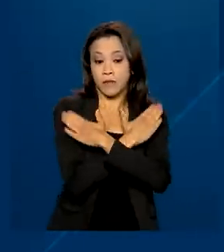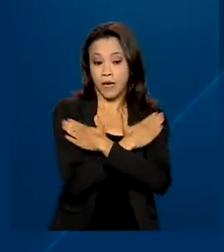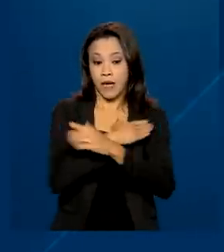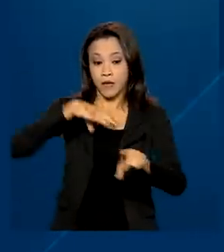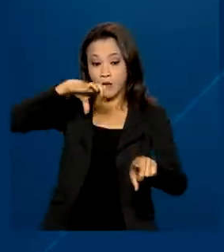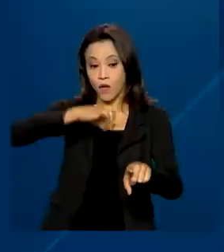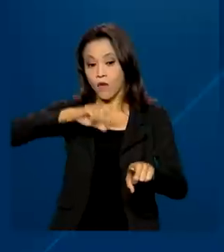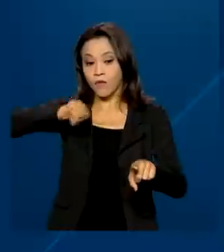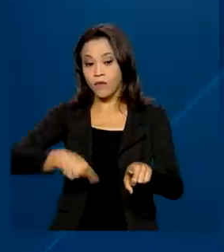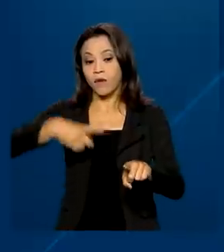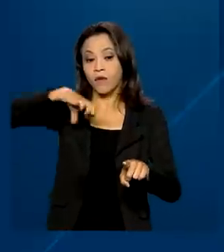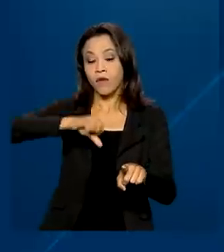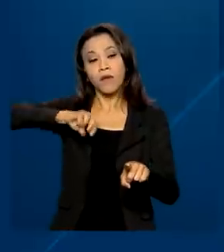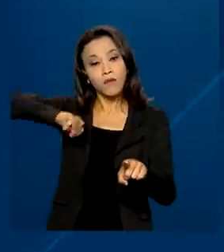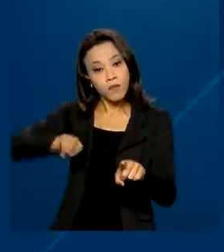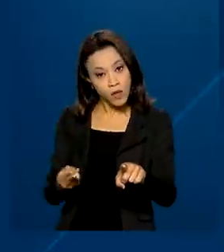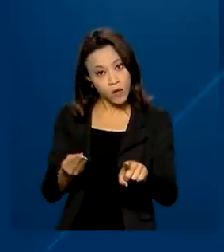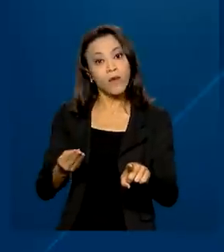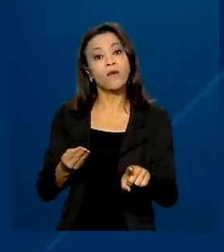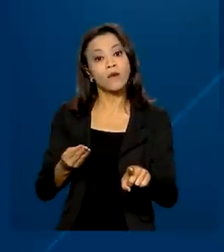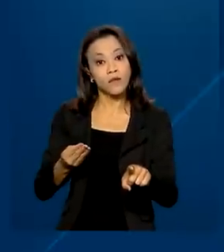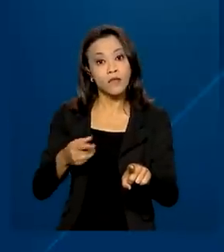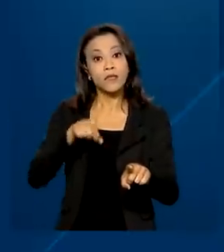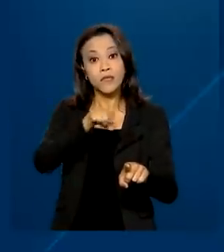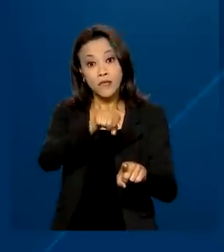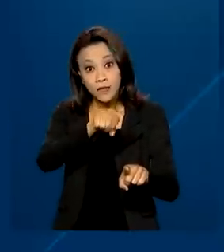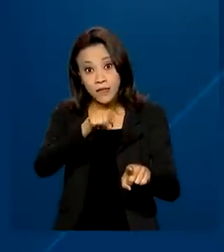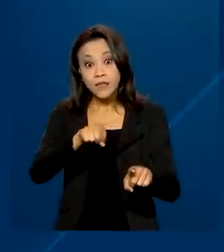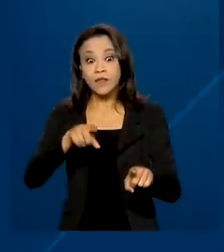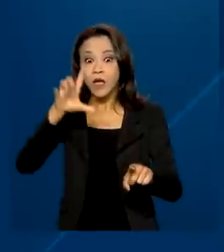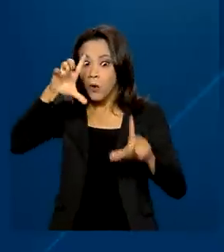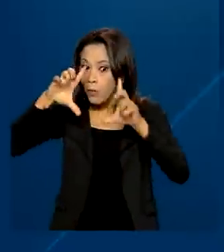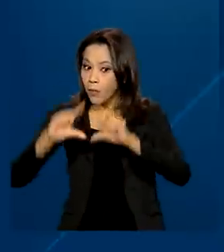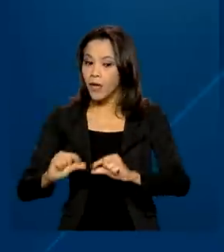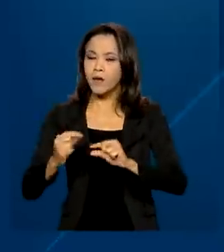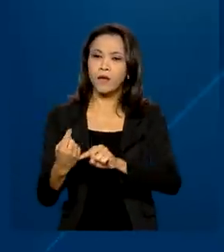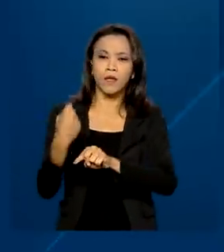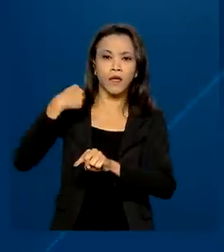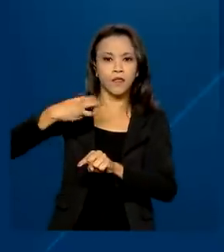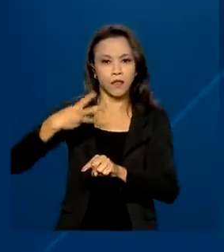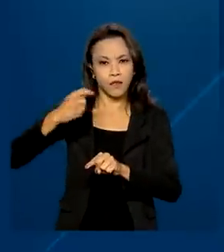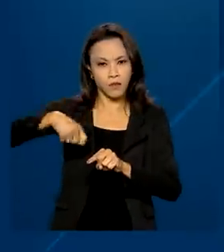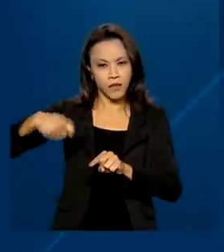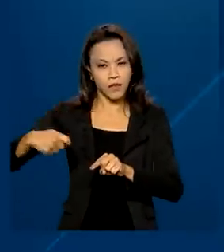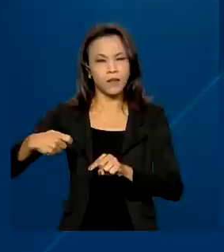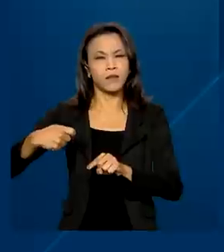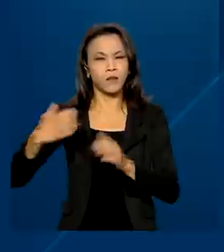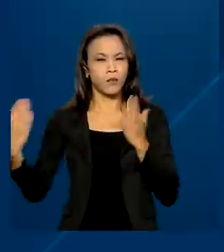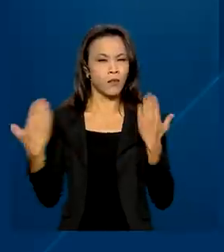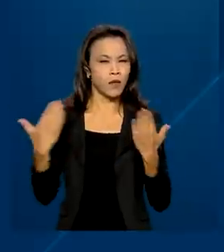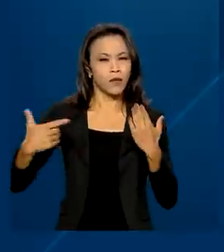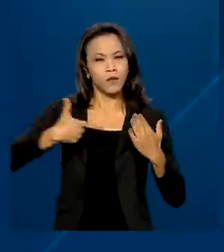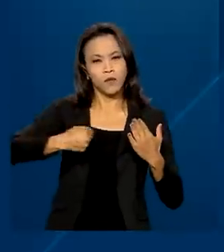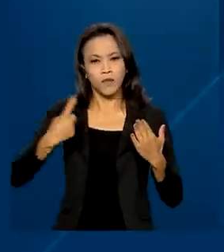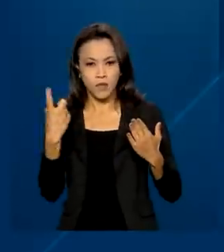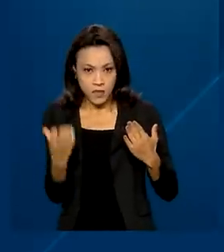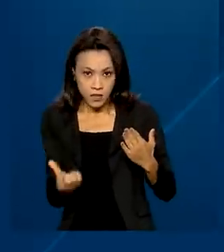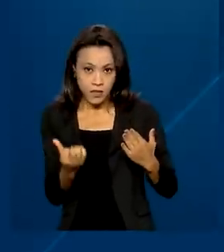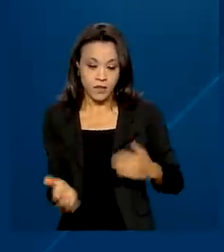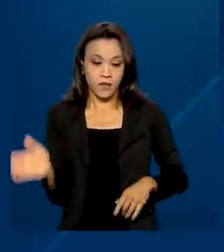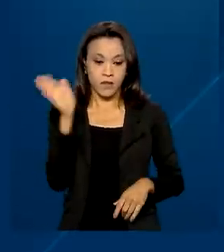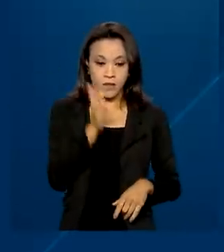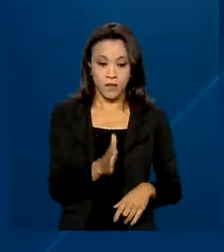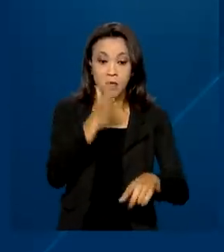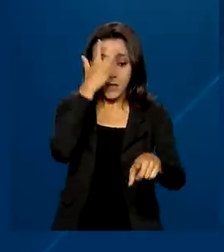,9 É o menor nível desde o trimestre encerrado em janeiro de 2016. Já a quantidade